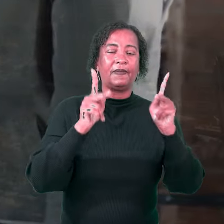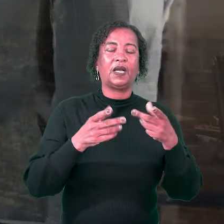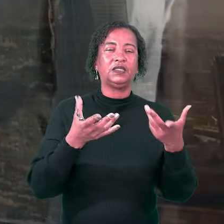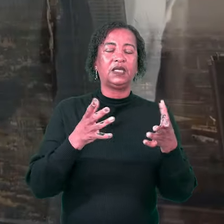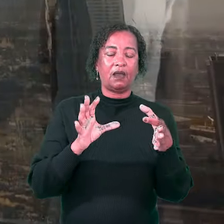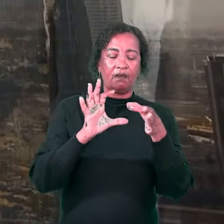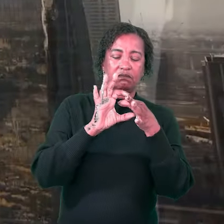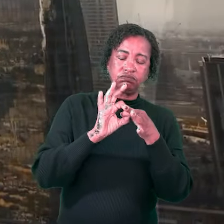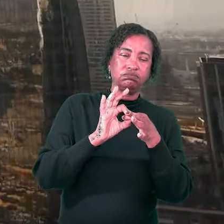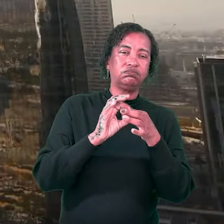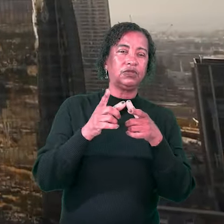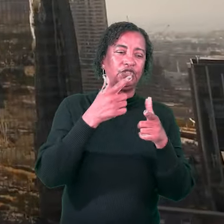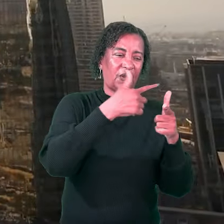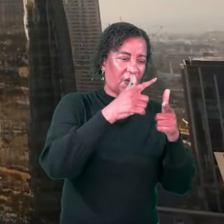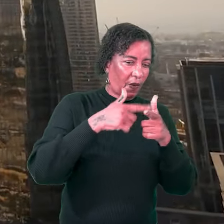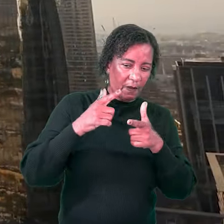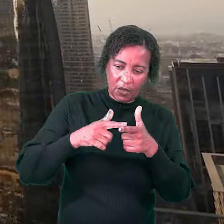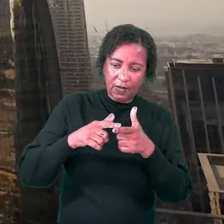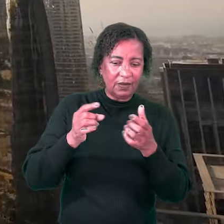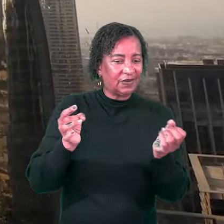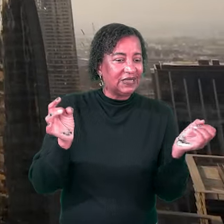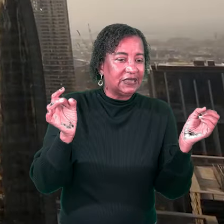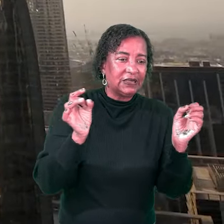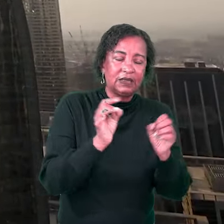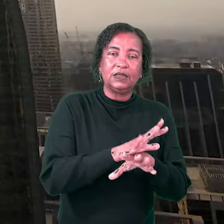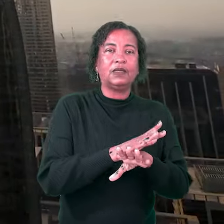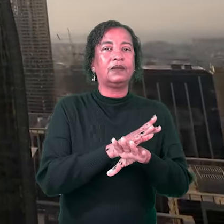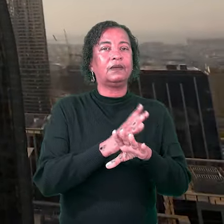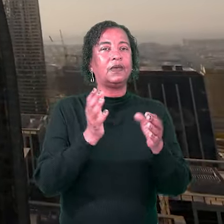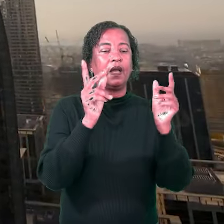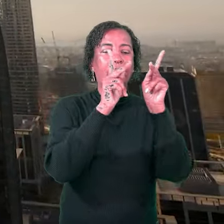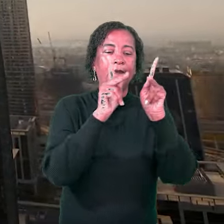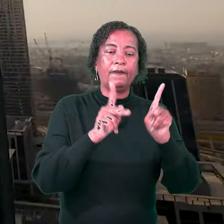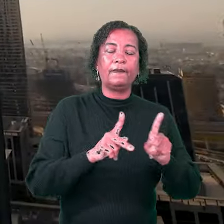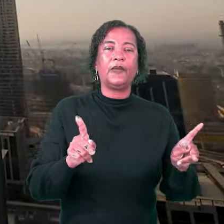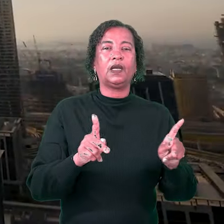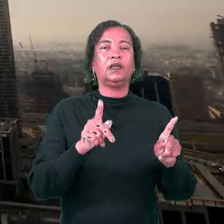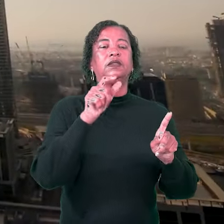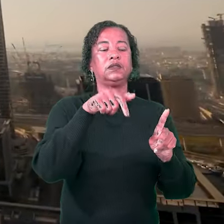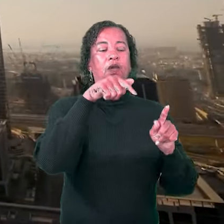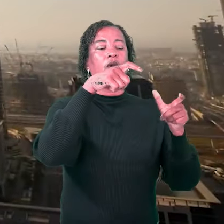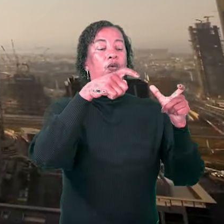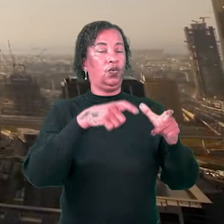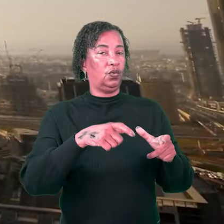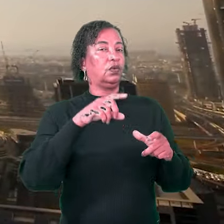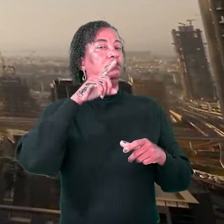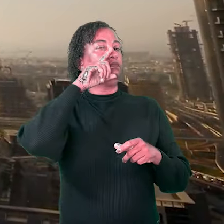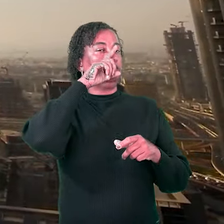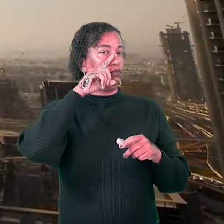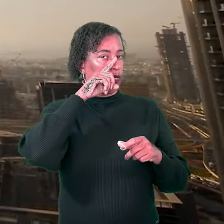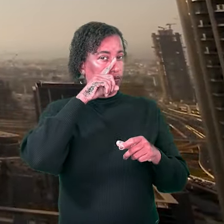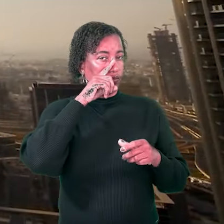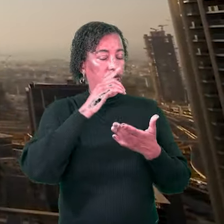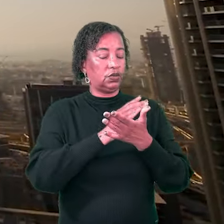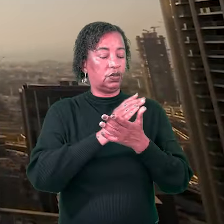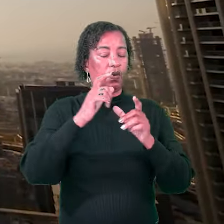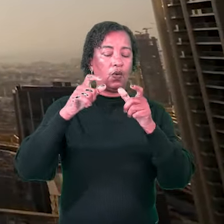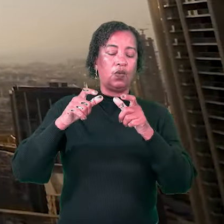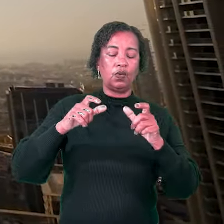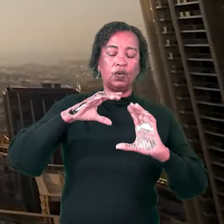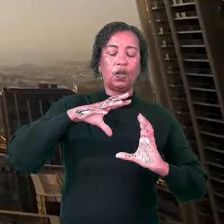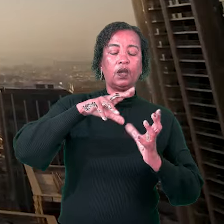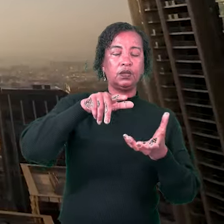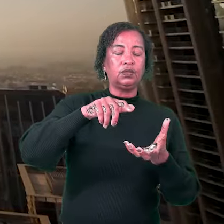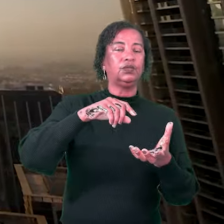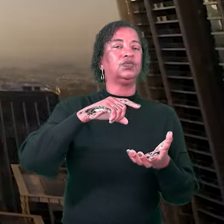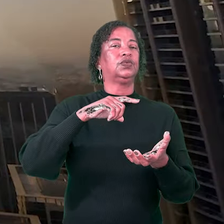onde o conflito está, onde está o problema. E, geralmente, esse é um lugar muito perigoso. Em algumas partes do mundo, há